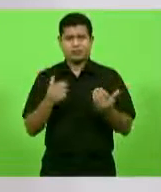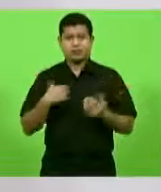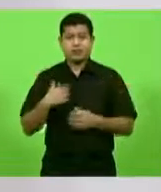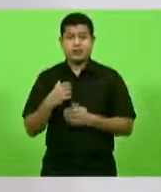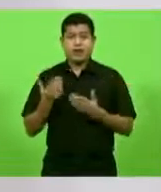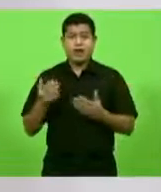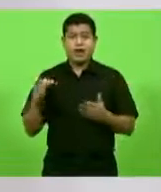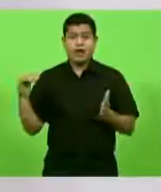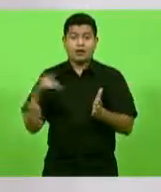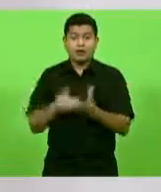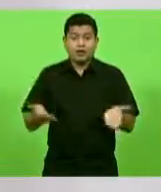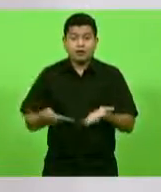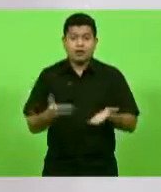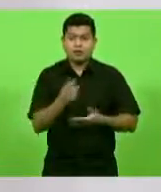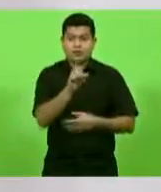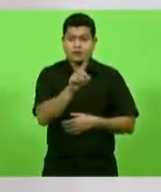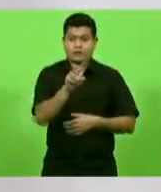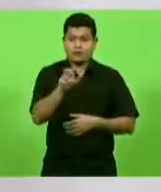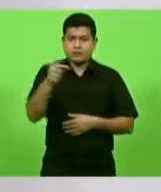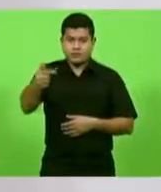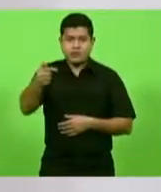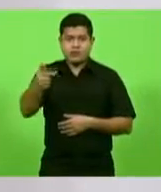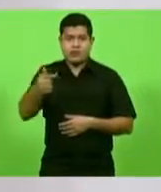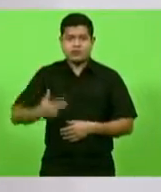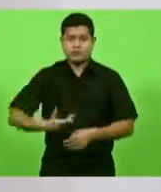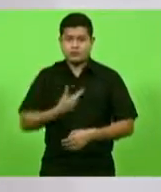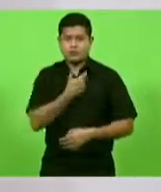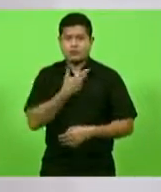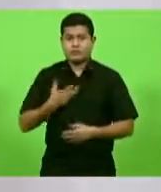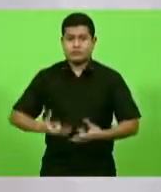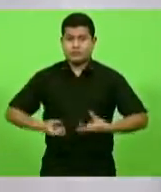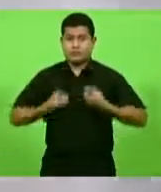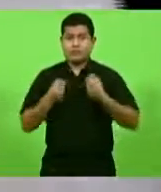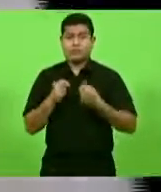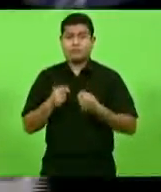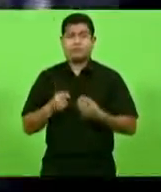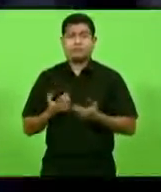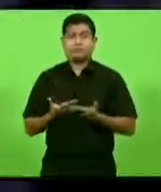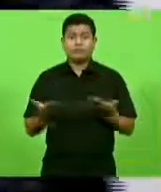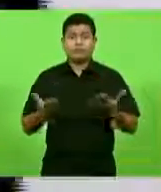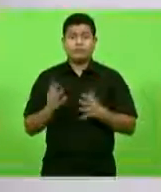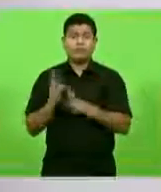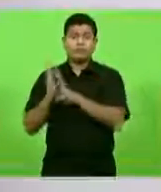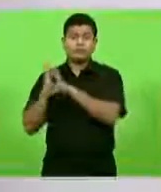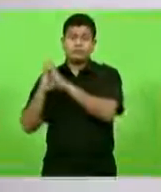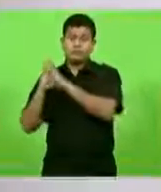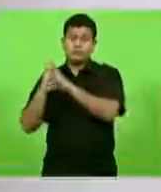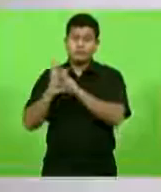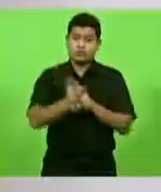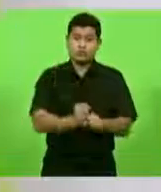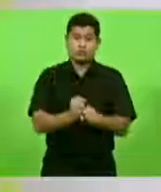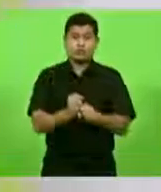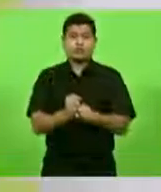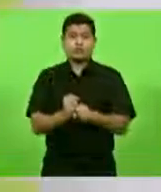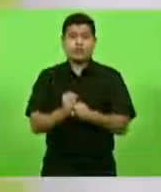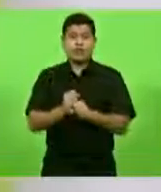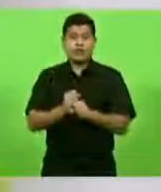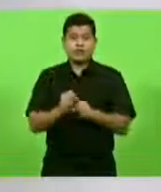ainda com a pandemia em 2021, num total de 1.580